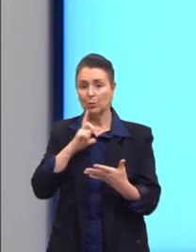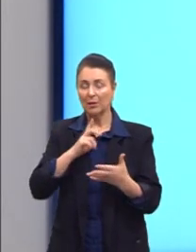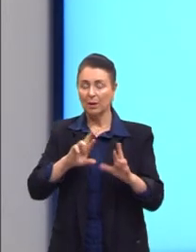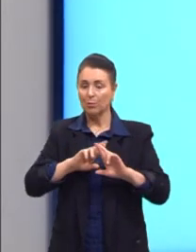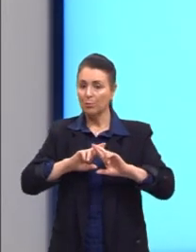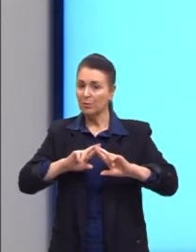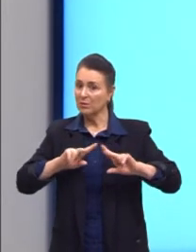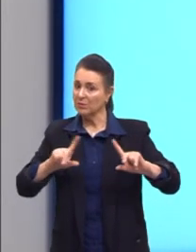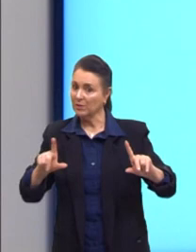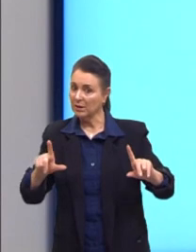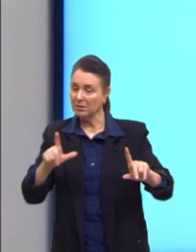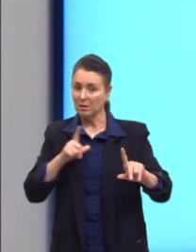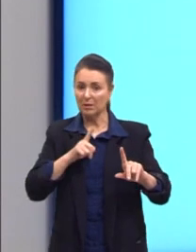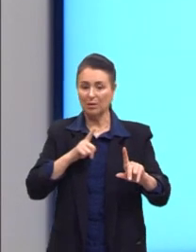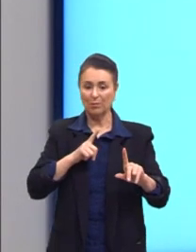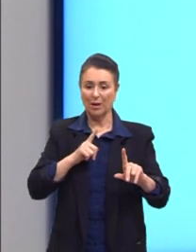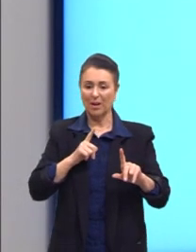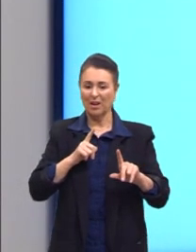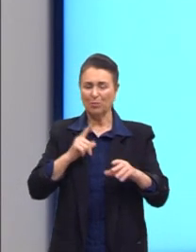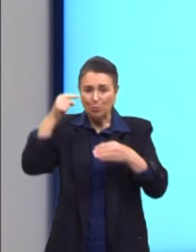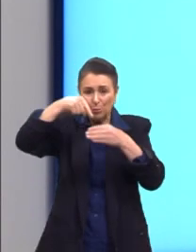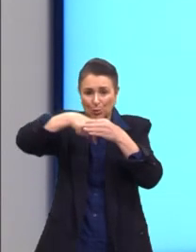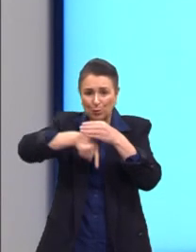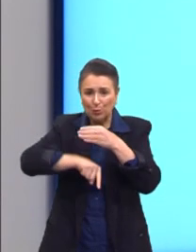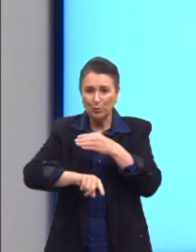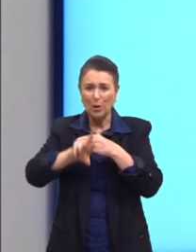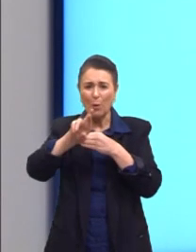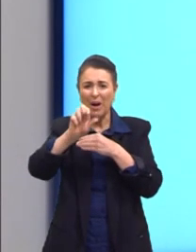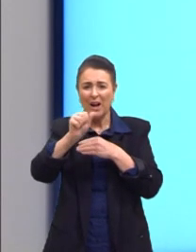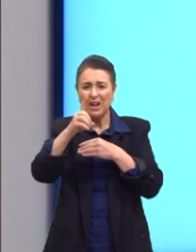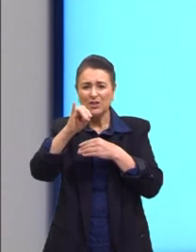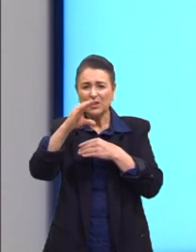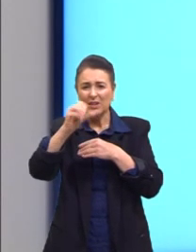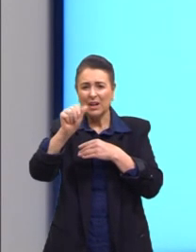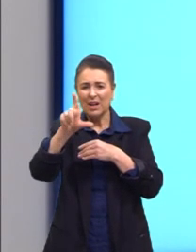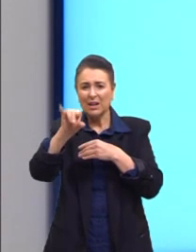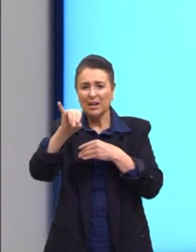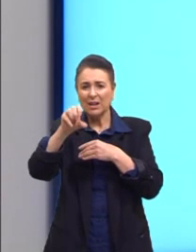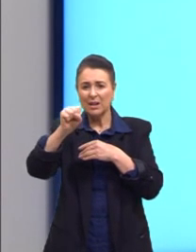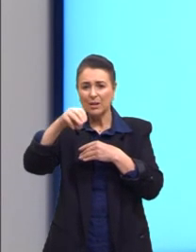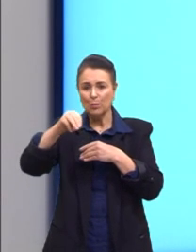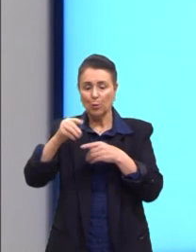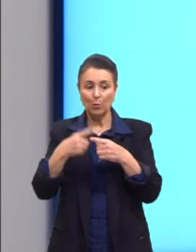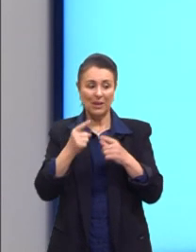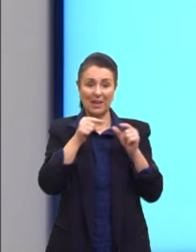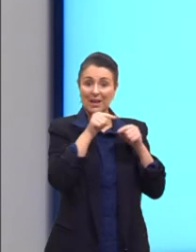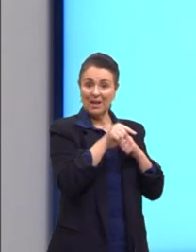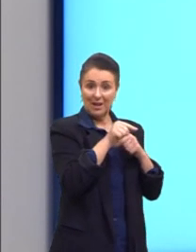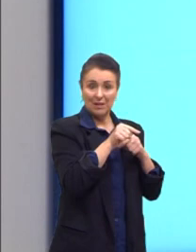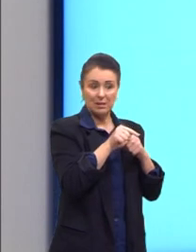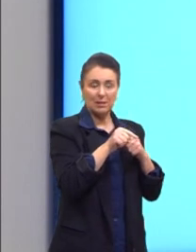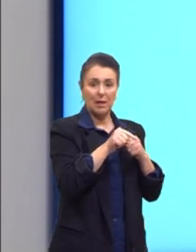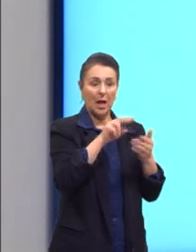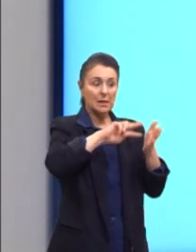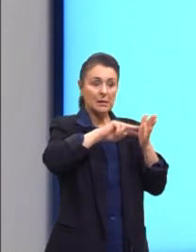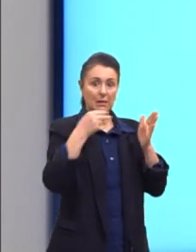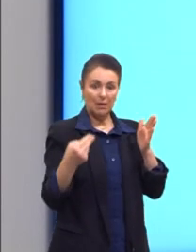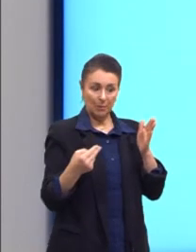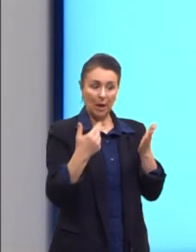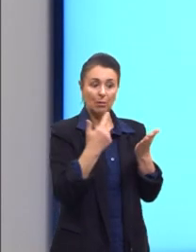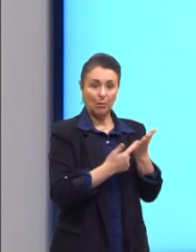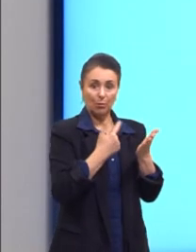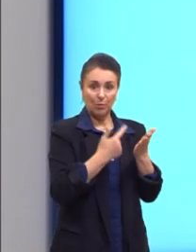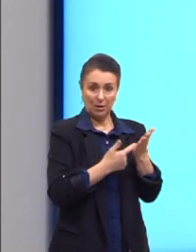diferença, não tem essa questão radical. O radicalismo está porque os sunitas interpretam as sunas. Você tem